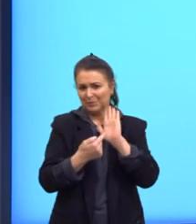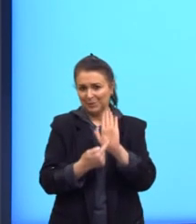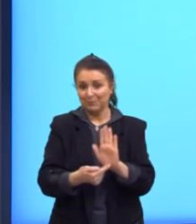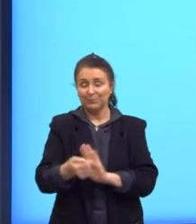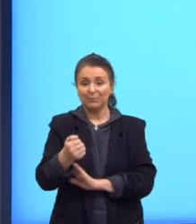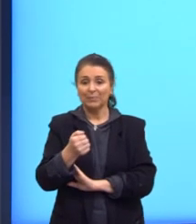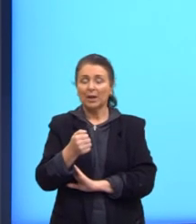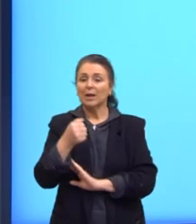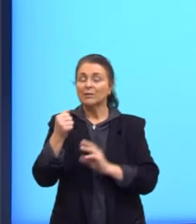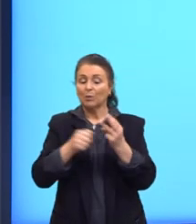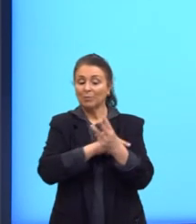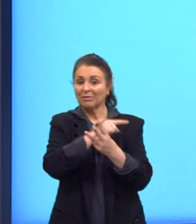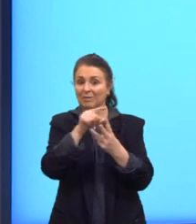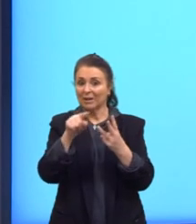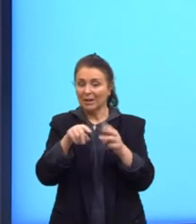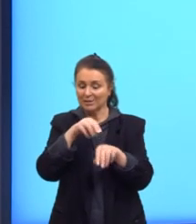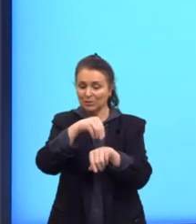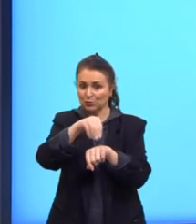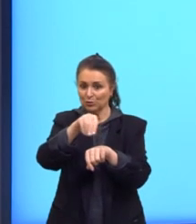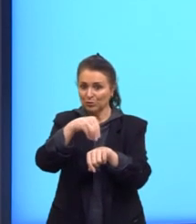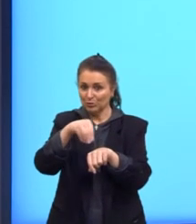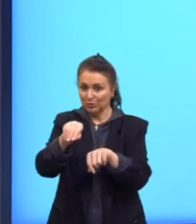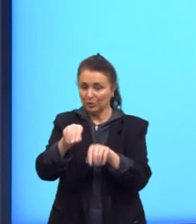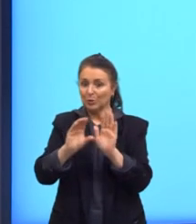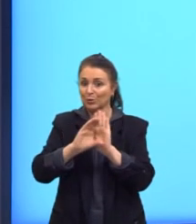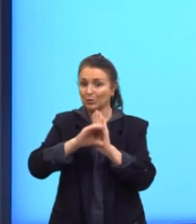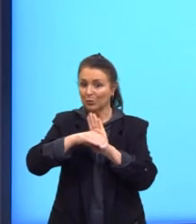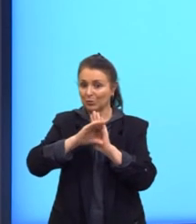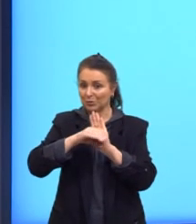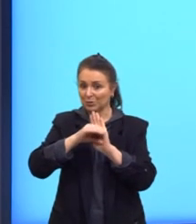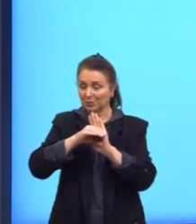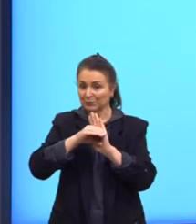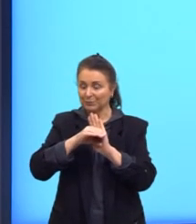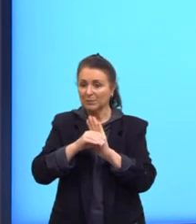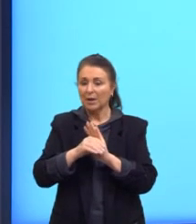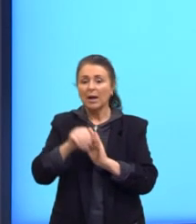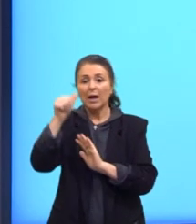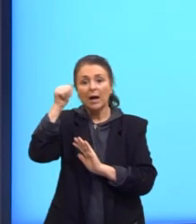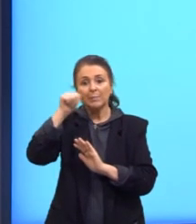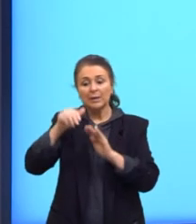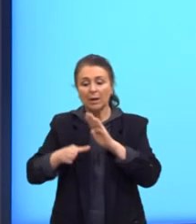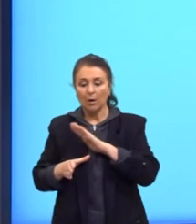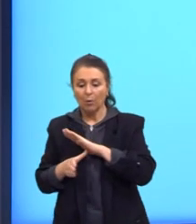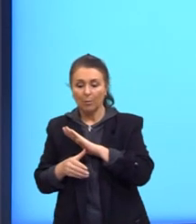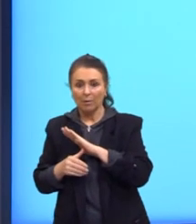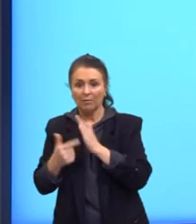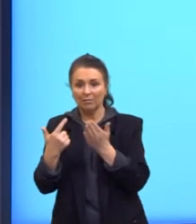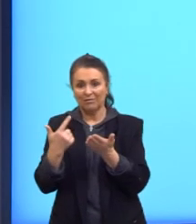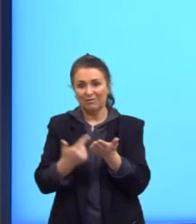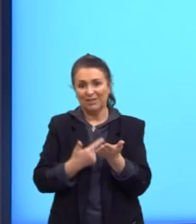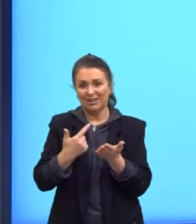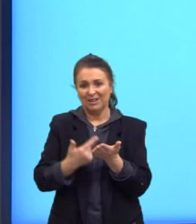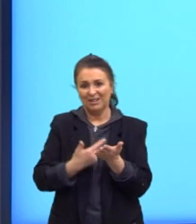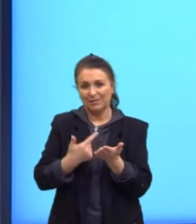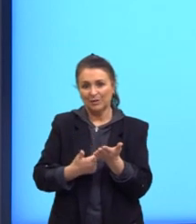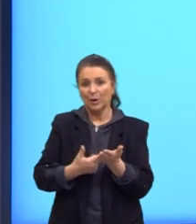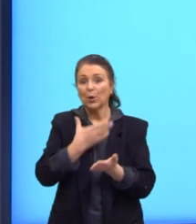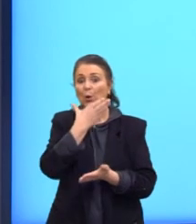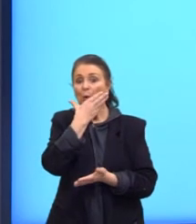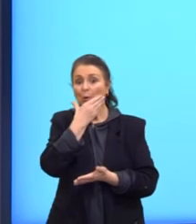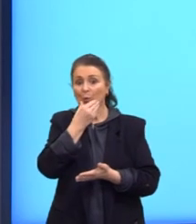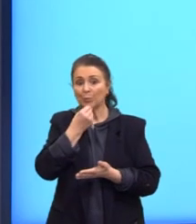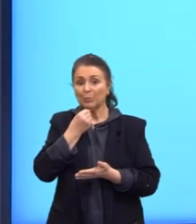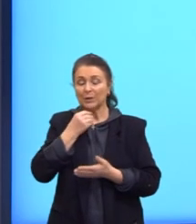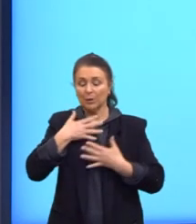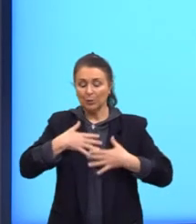Eu trouxe aqui três indicações sobre esse conceito. A menina que roubava livros. O Menino do Pijama